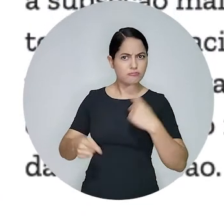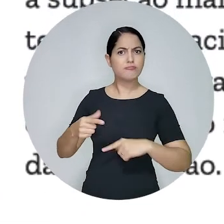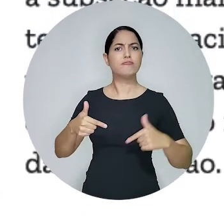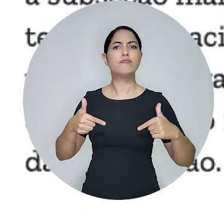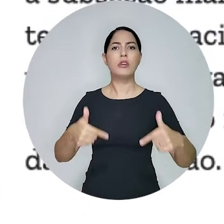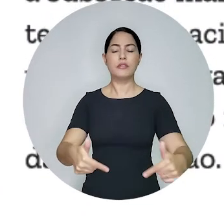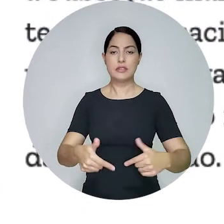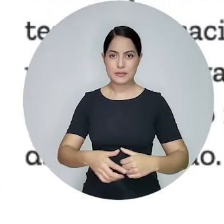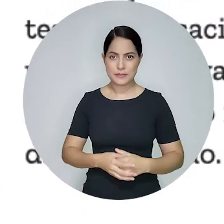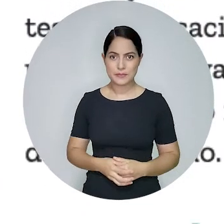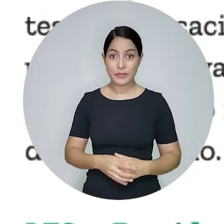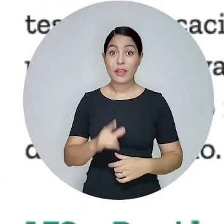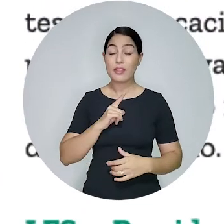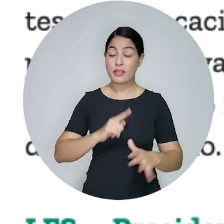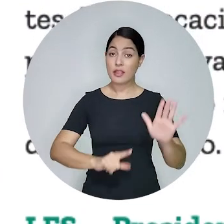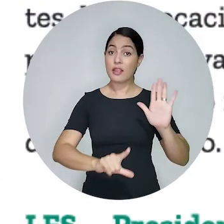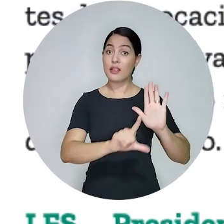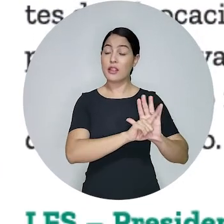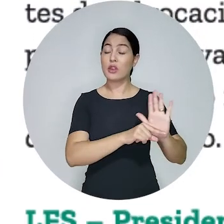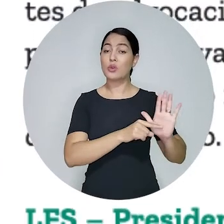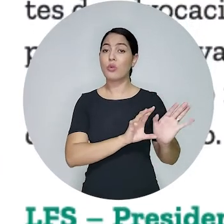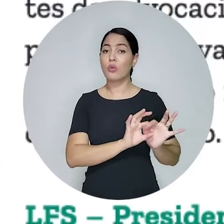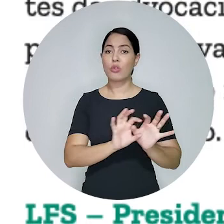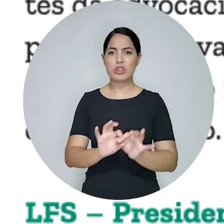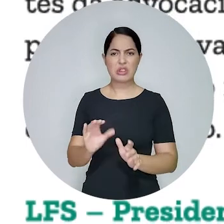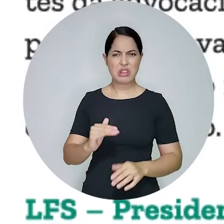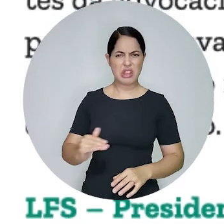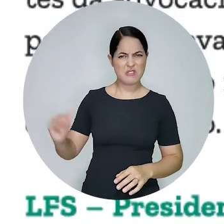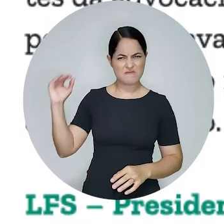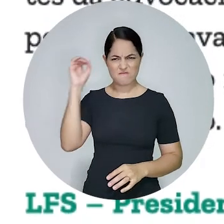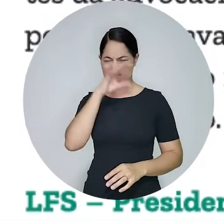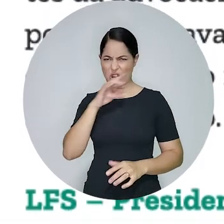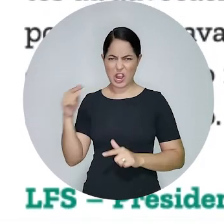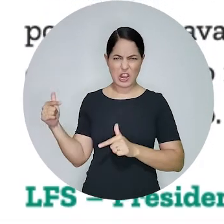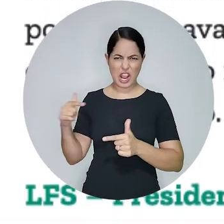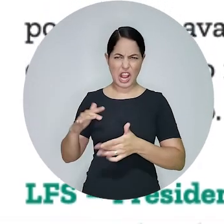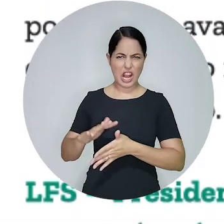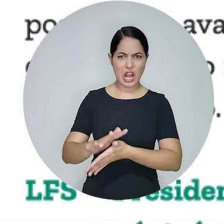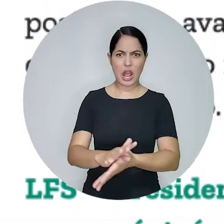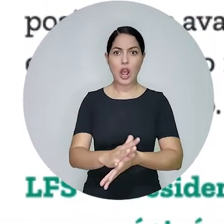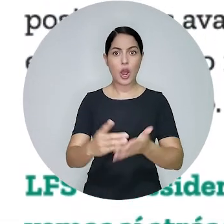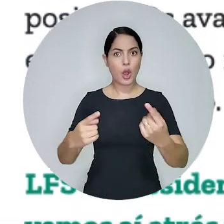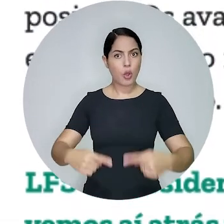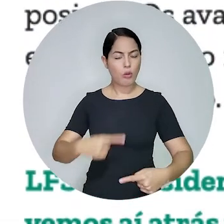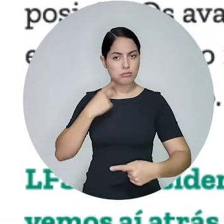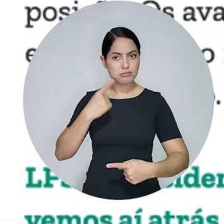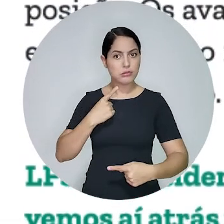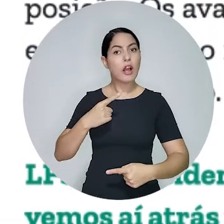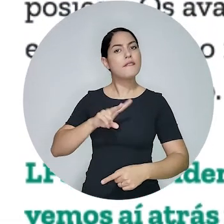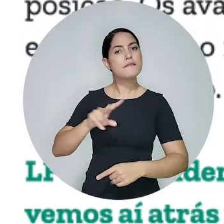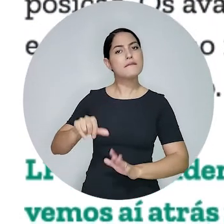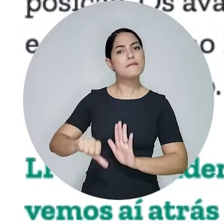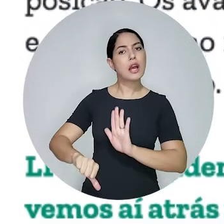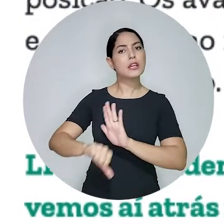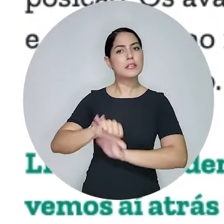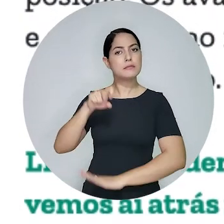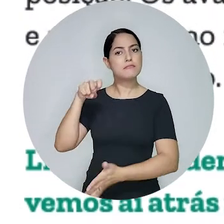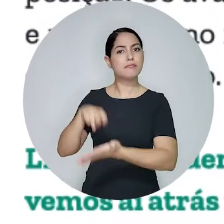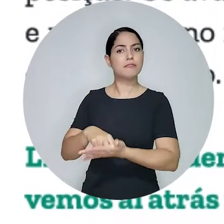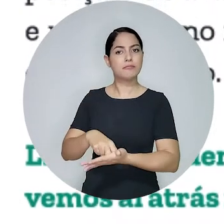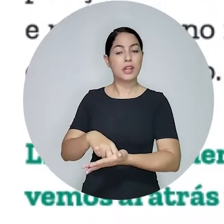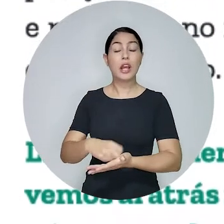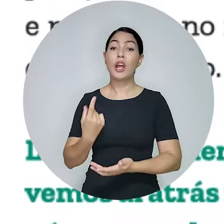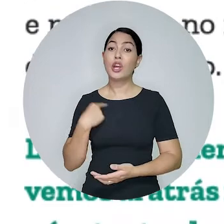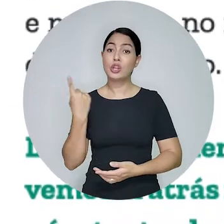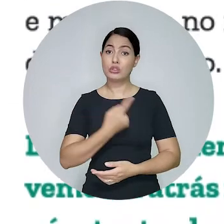tivemos avanços legislativos com o advento da lei de abuso de autoridade que criminaliza a violação das prerrogativas da advocacia.